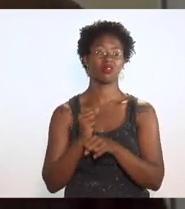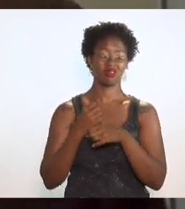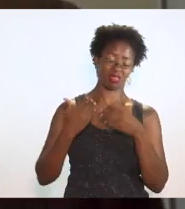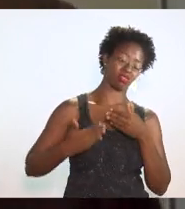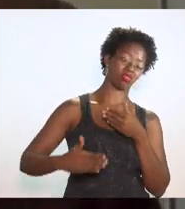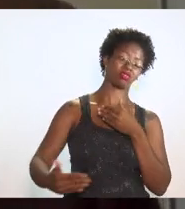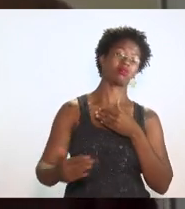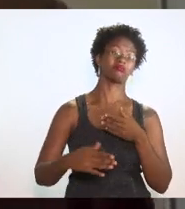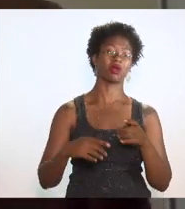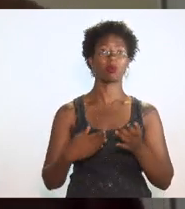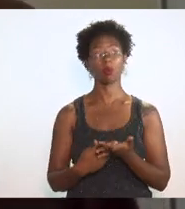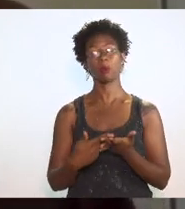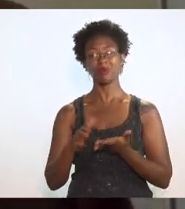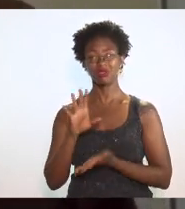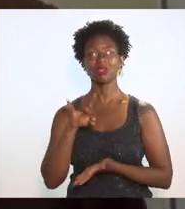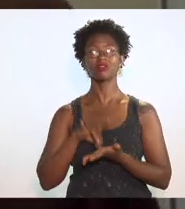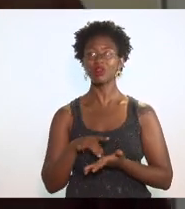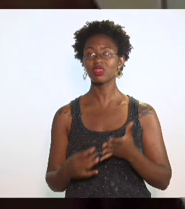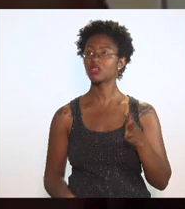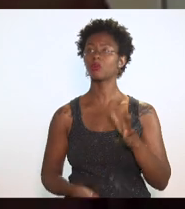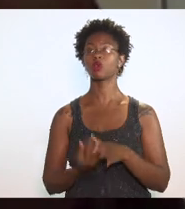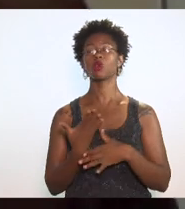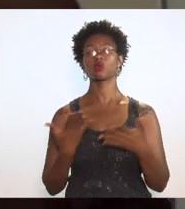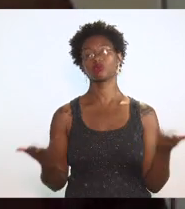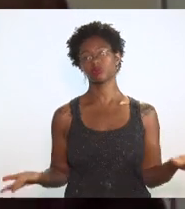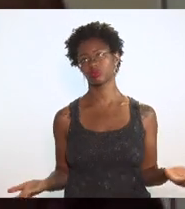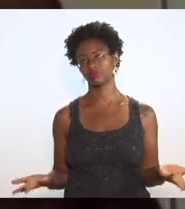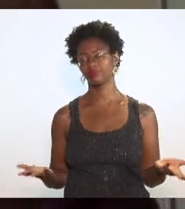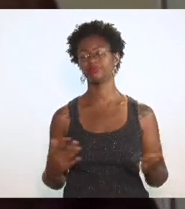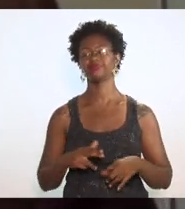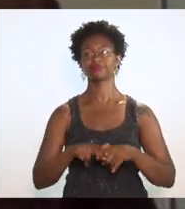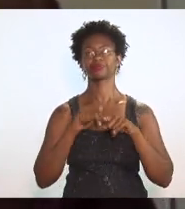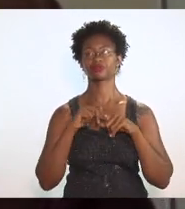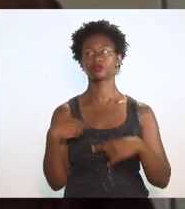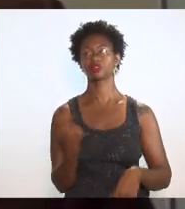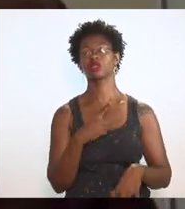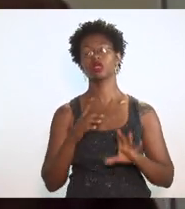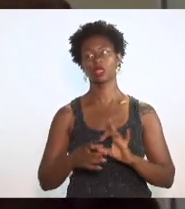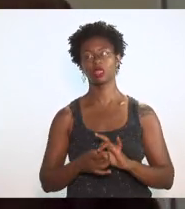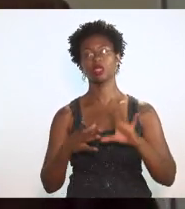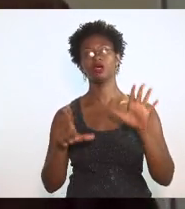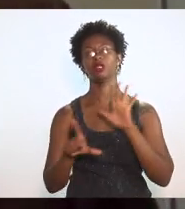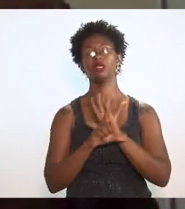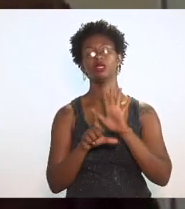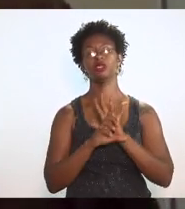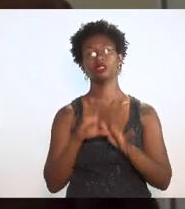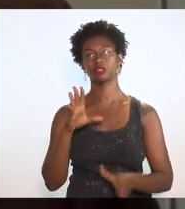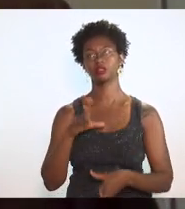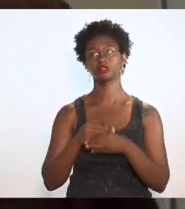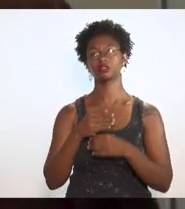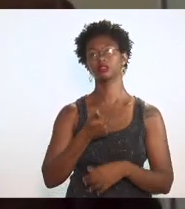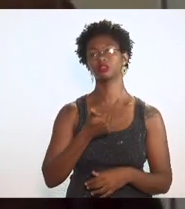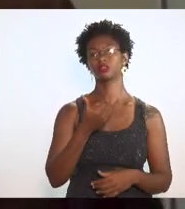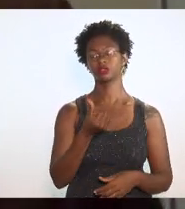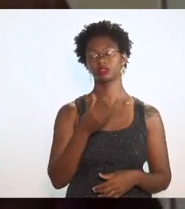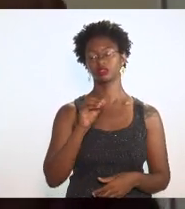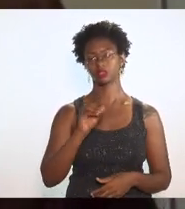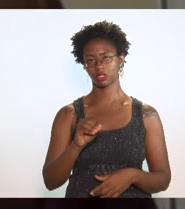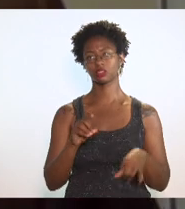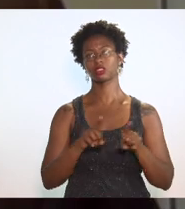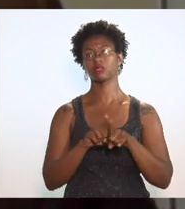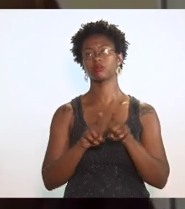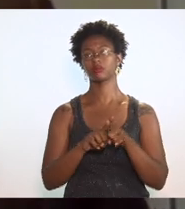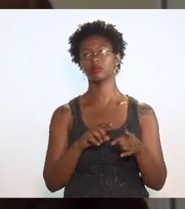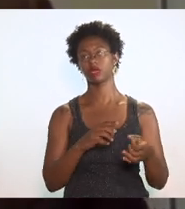ser válida, para começar a produzir efeito? E além disso, a gente tem autorização pela Lei Complementar 160 e pelo Convênio 190,